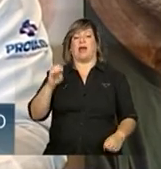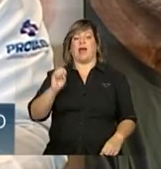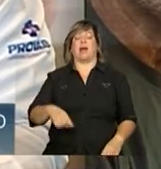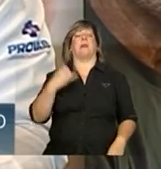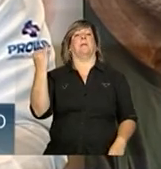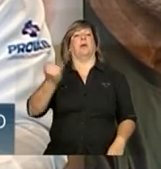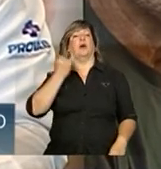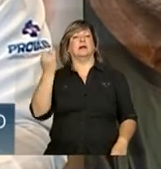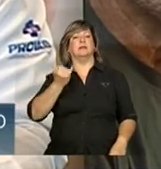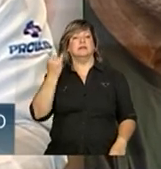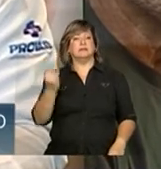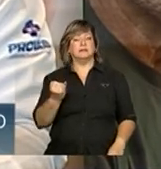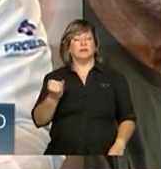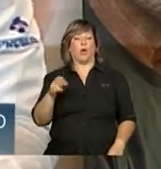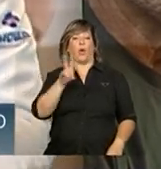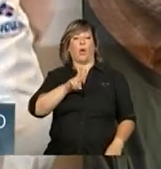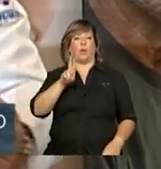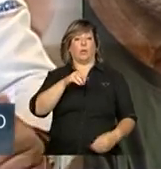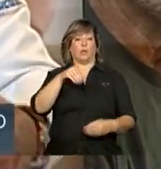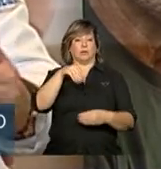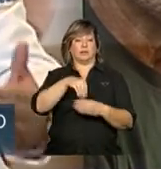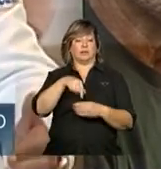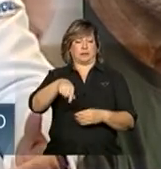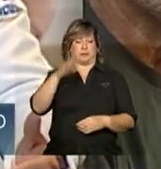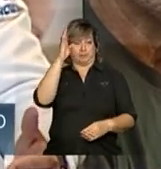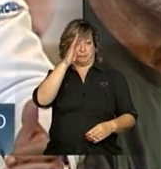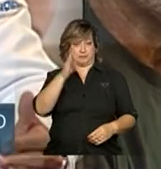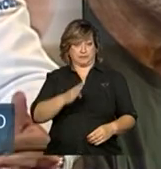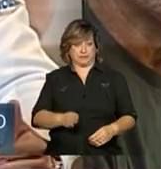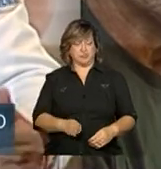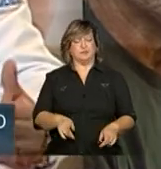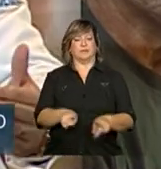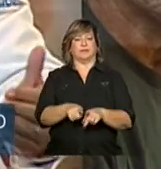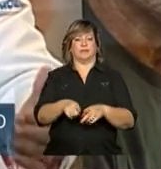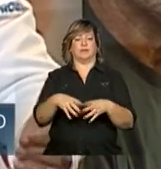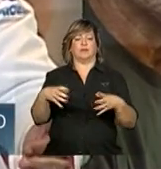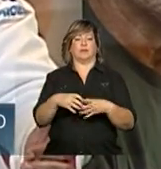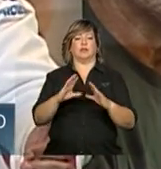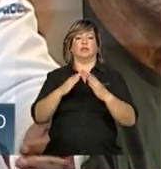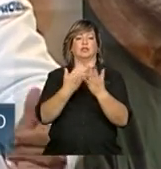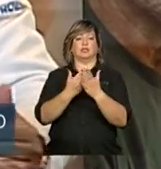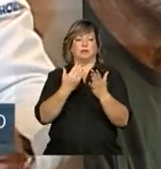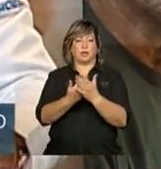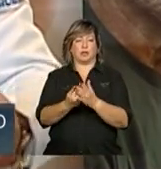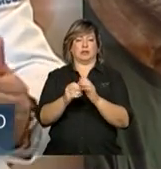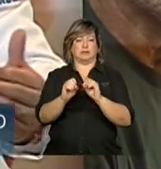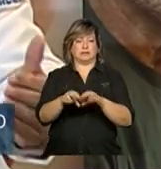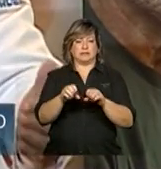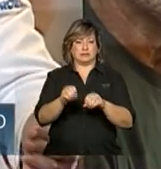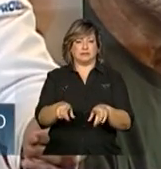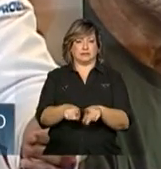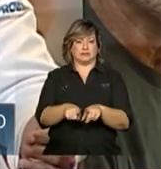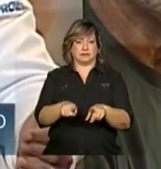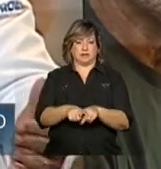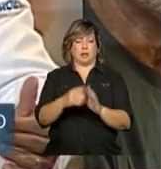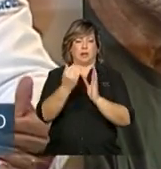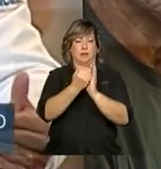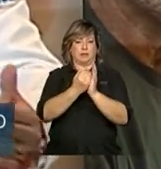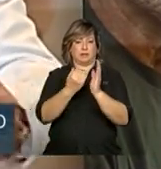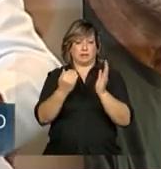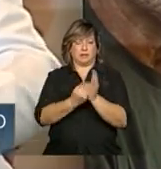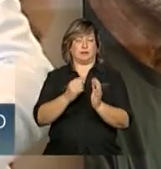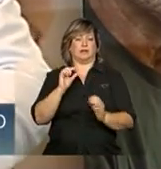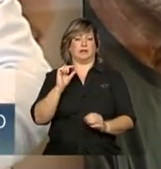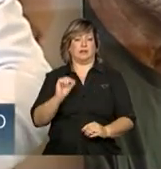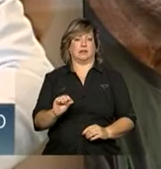importante da Universidade brasileira e das instituições de ensino, das escolas de saúde pública, dos programas de residência de família,